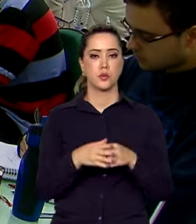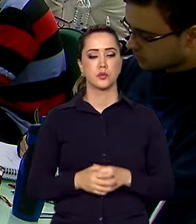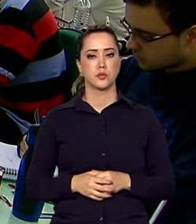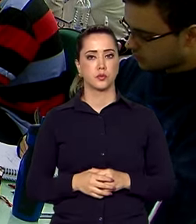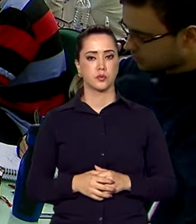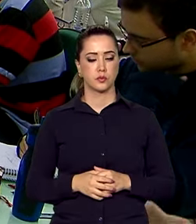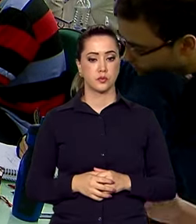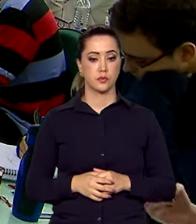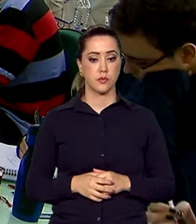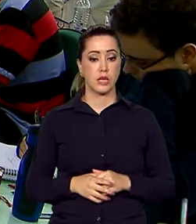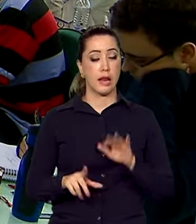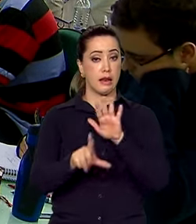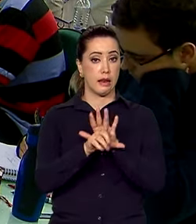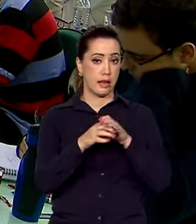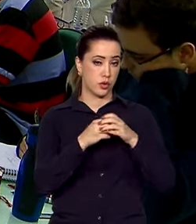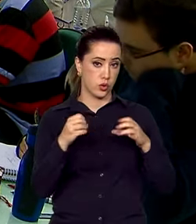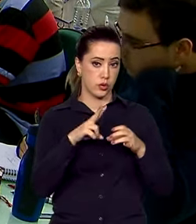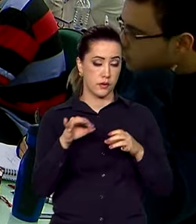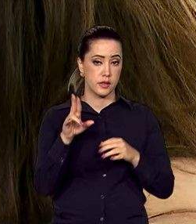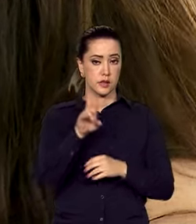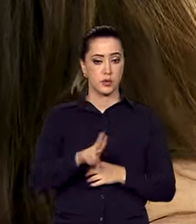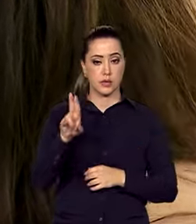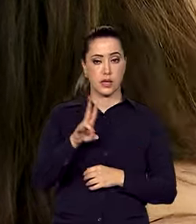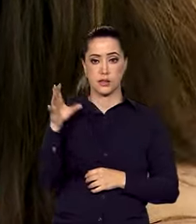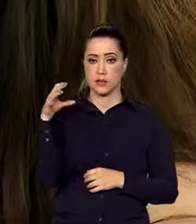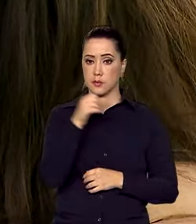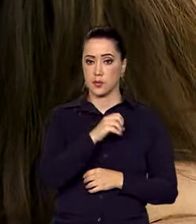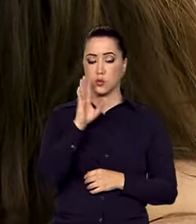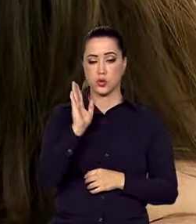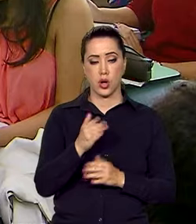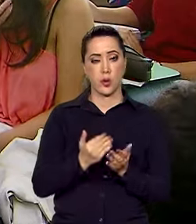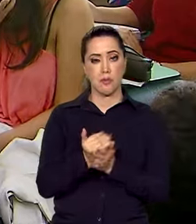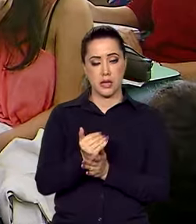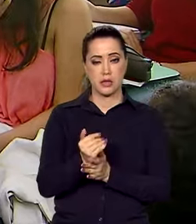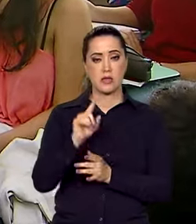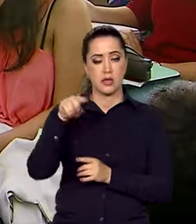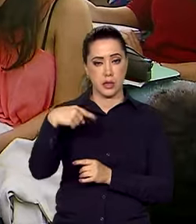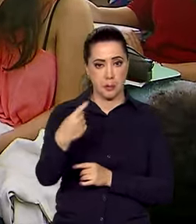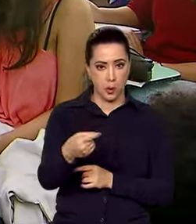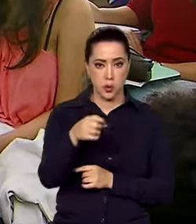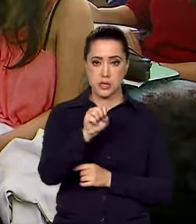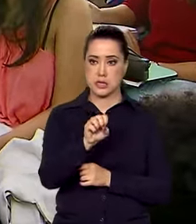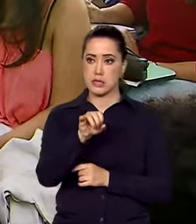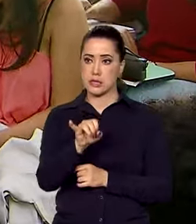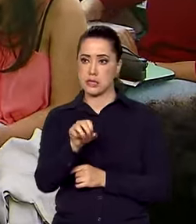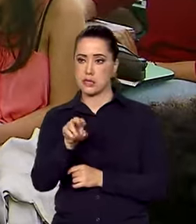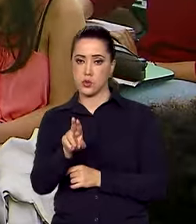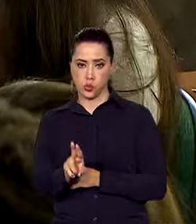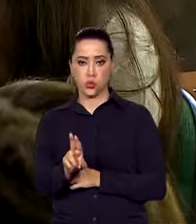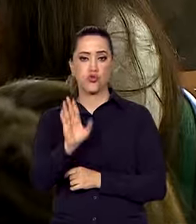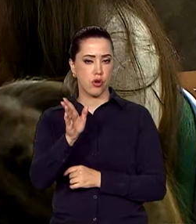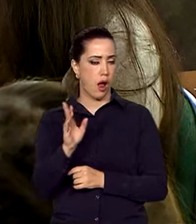aprimoramentos da lei de cotas serão aplicados imediatamente, já a partir da próxima edição, do Sistema de Seleção